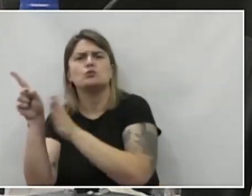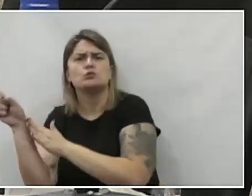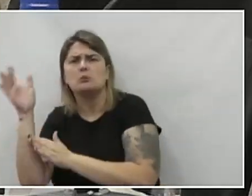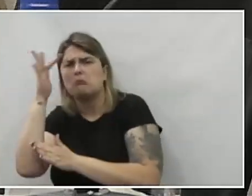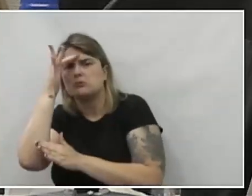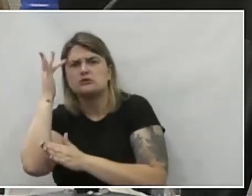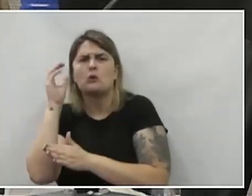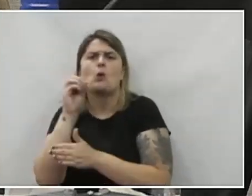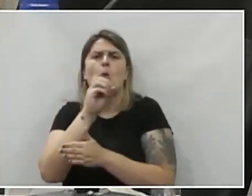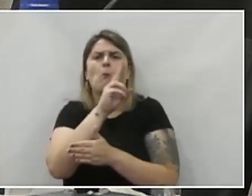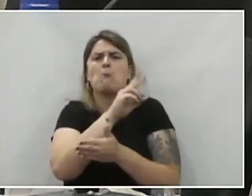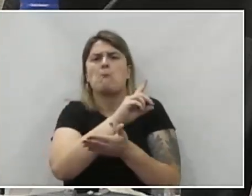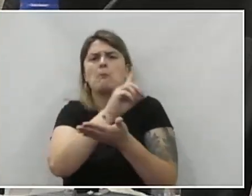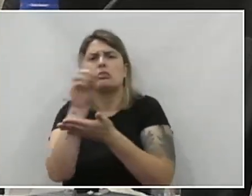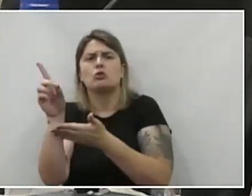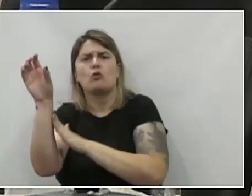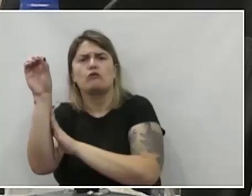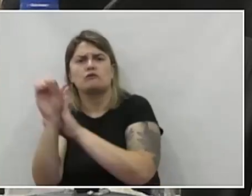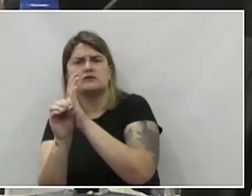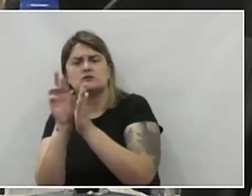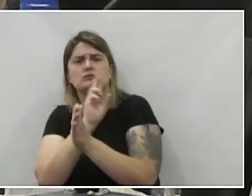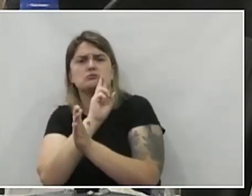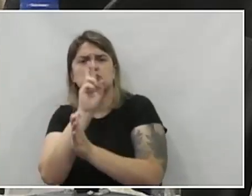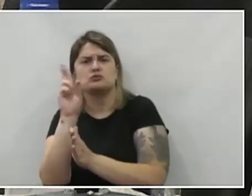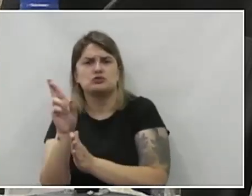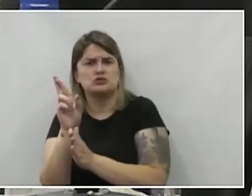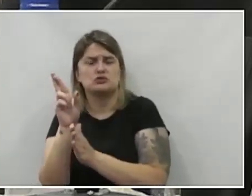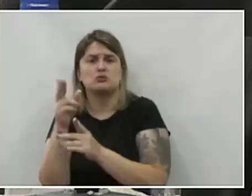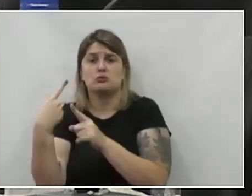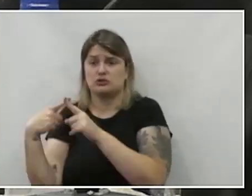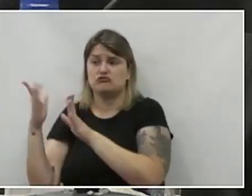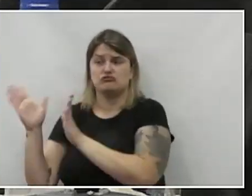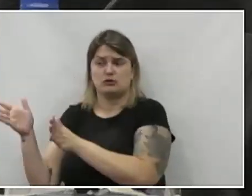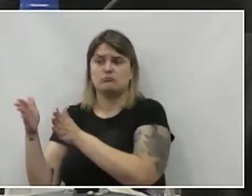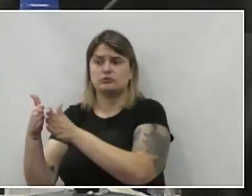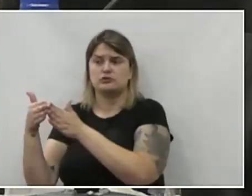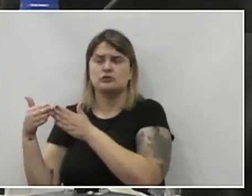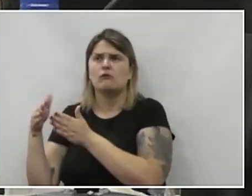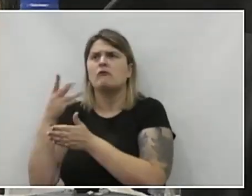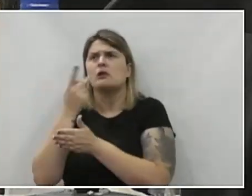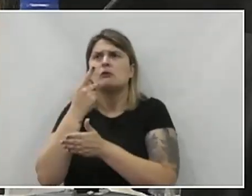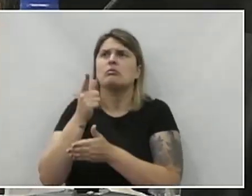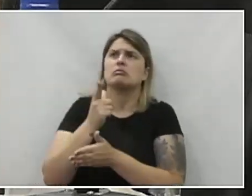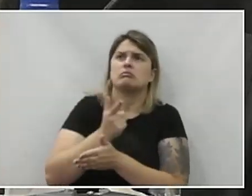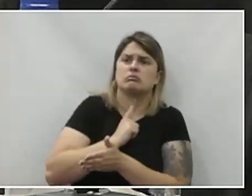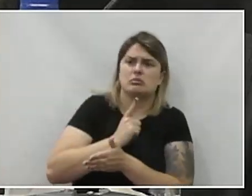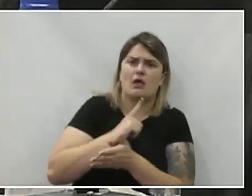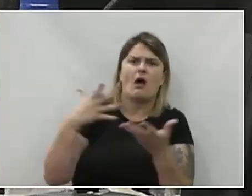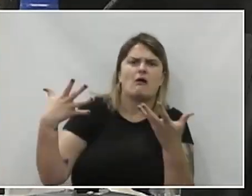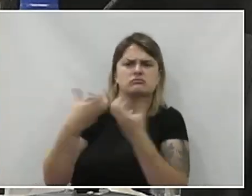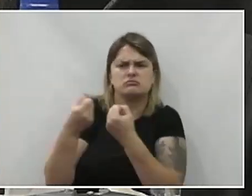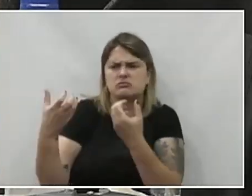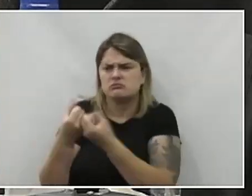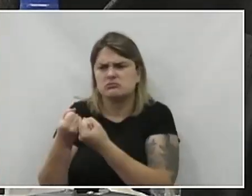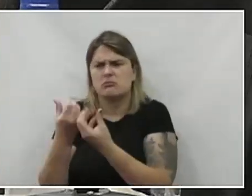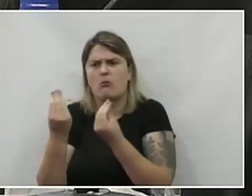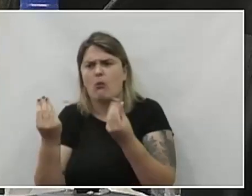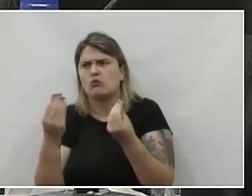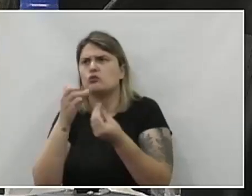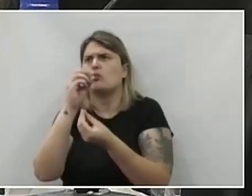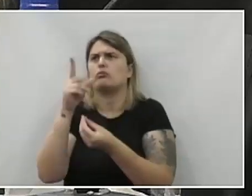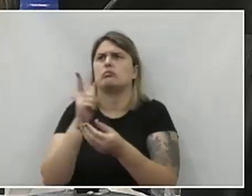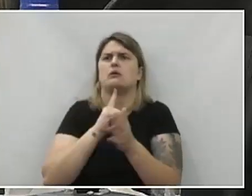pessoal, foi mandado um ofício respondido para esses vereadores, falando se tinha algum